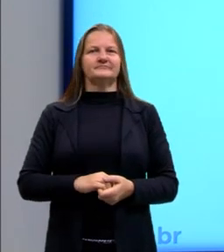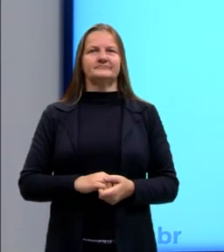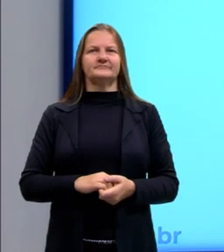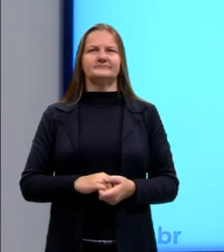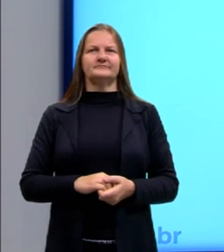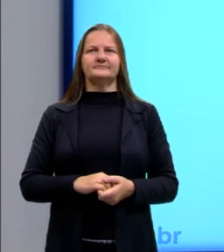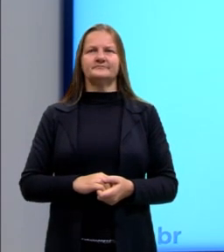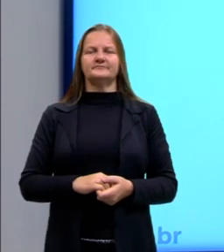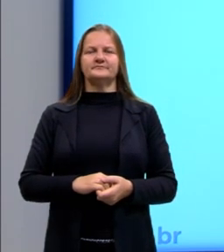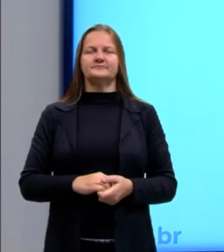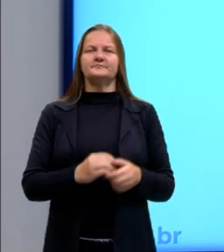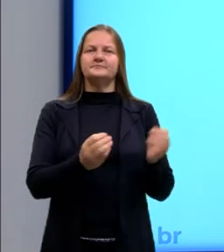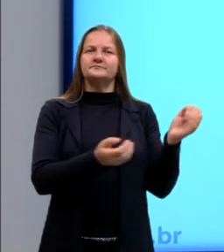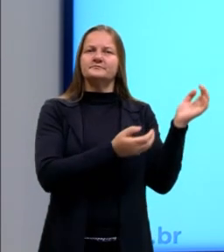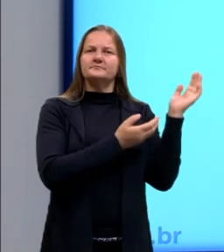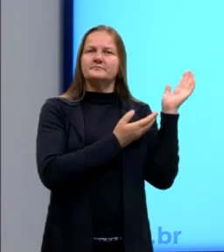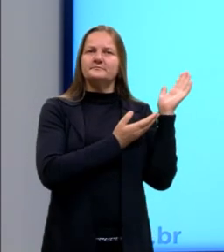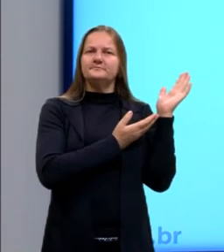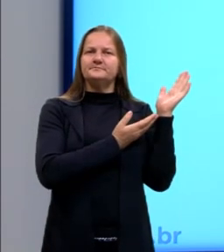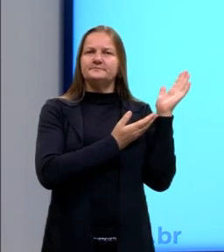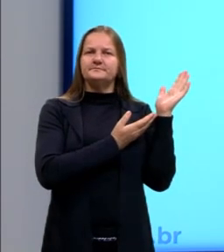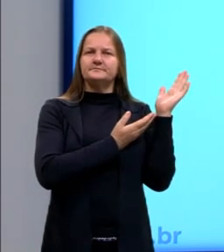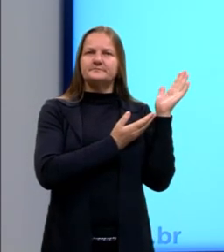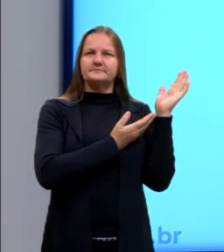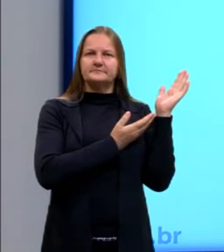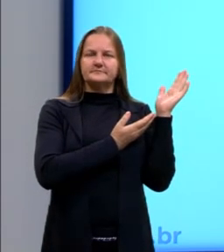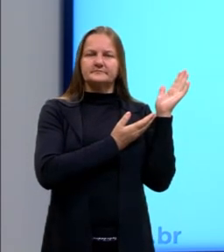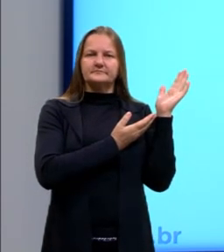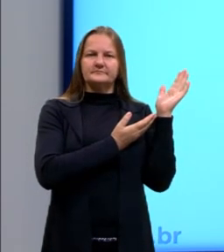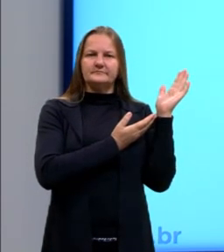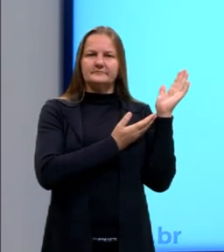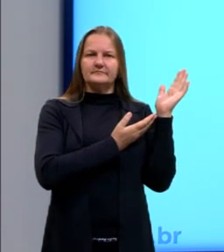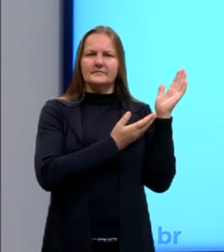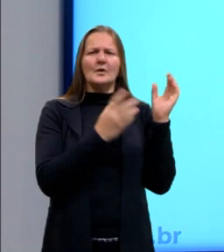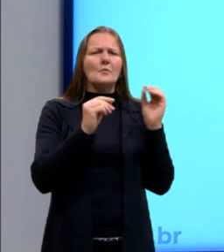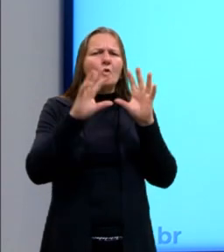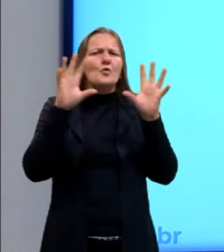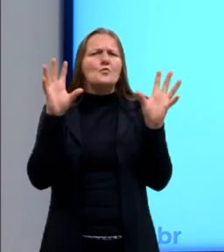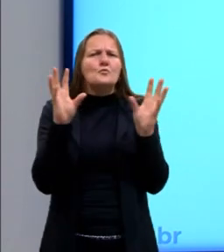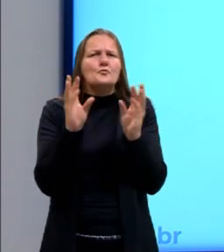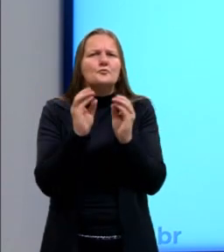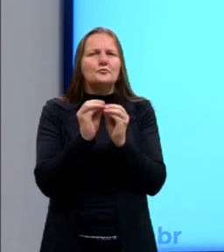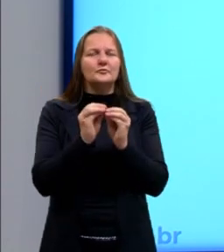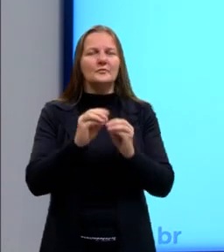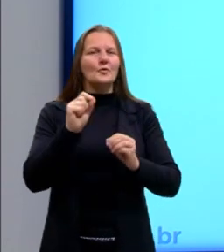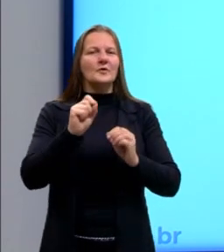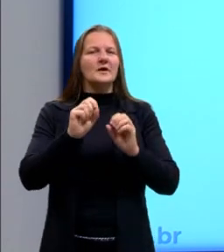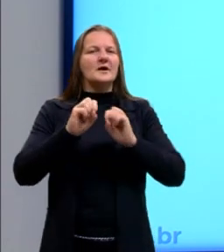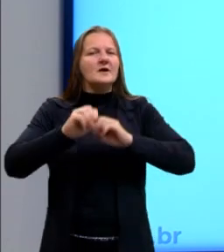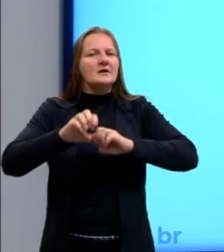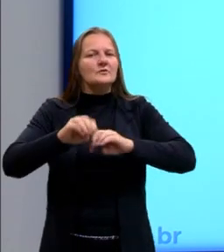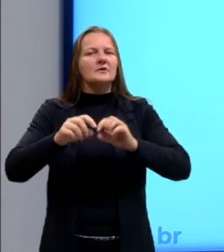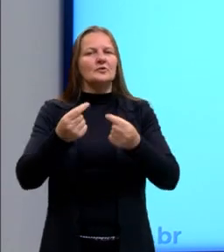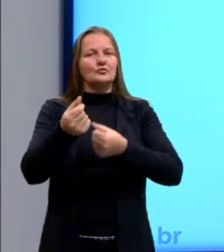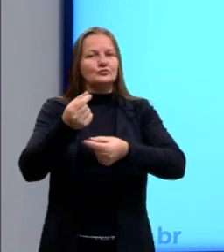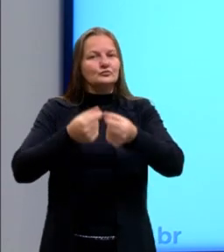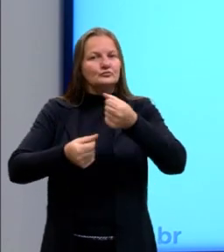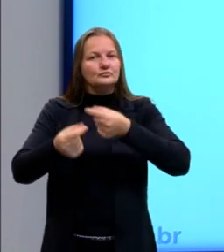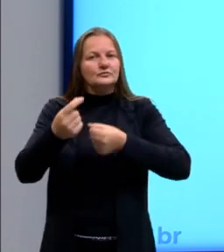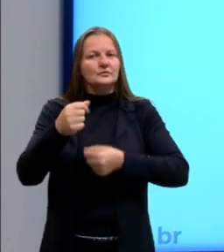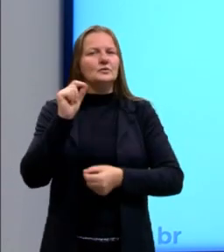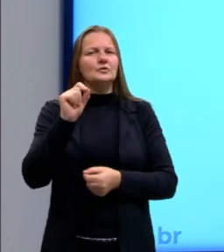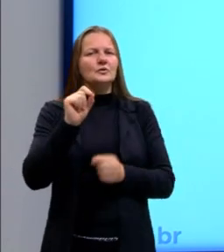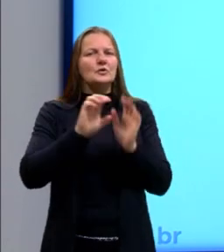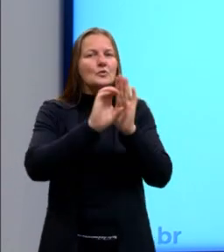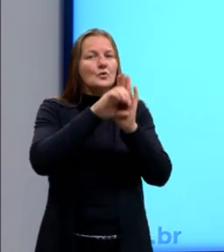Eu trouxe aqui para vocês então, né? Um breve, um breve resuminho do que é educação financeira. A educação financeira,